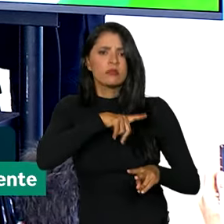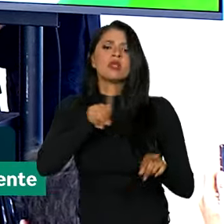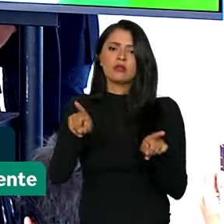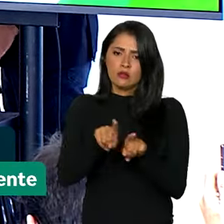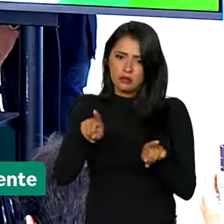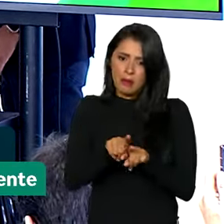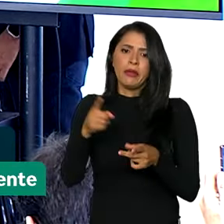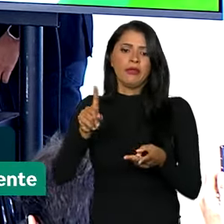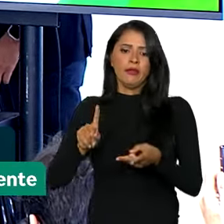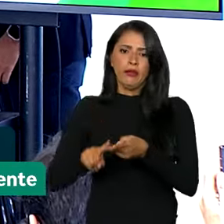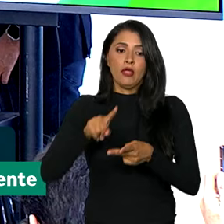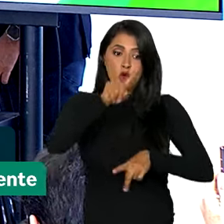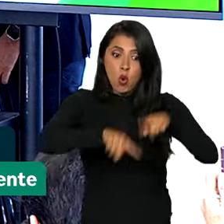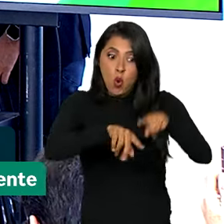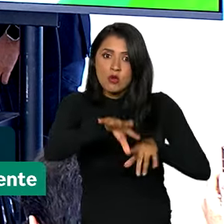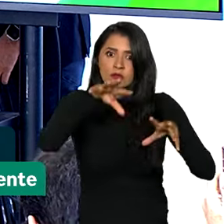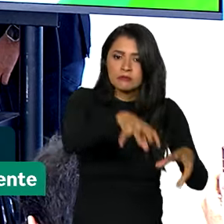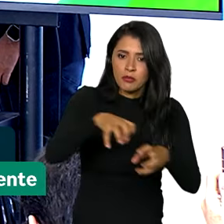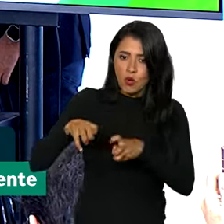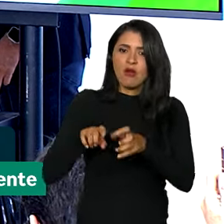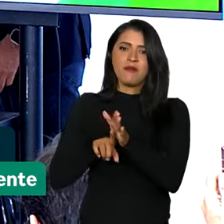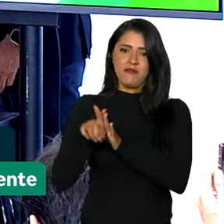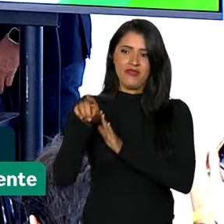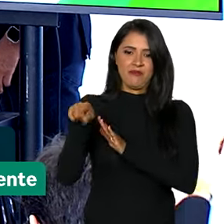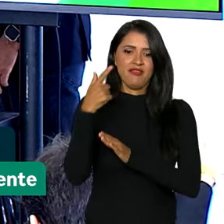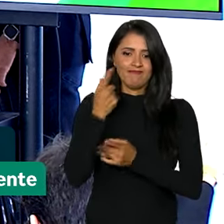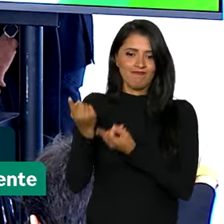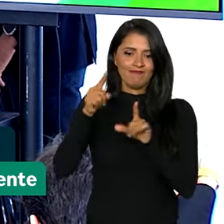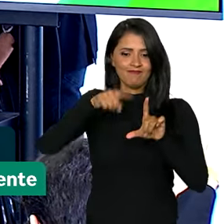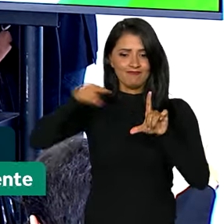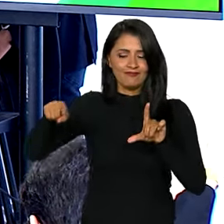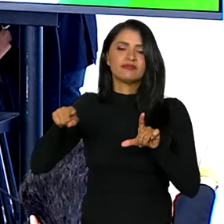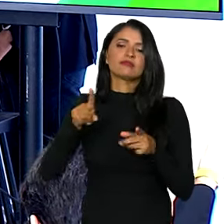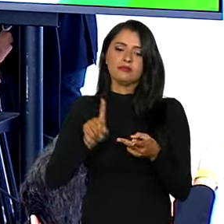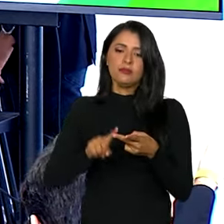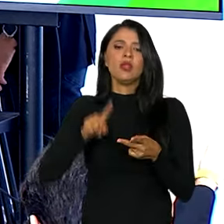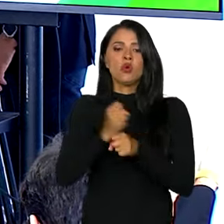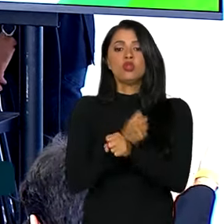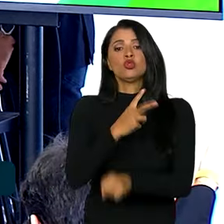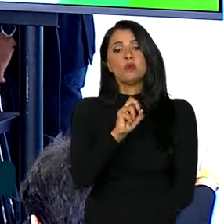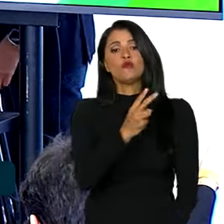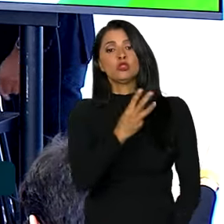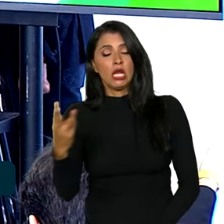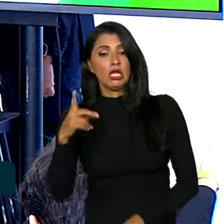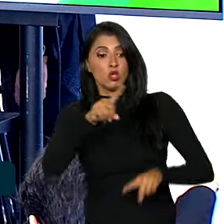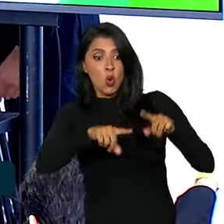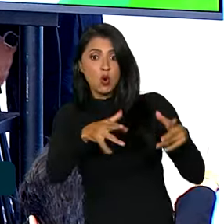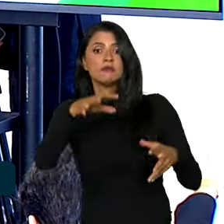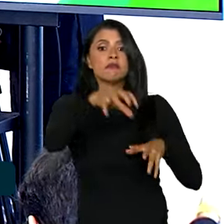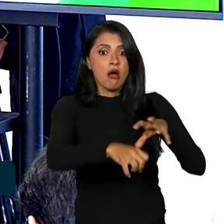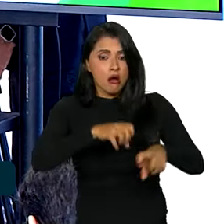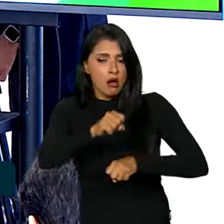ações de embargo, que a gente verifica também um aumento importante nos embargos em 2023, na apreensão de bens